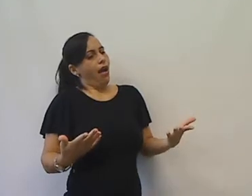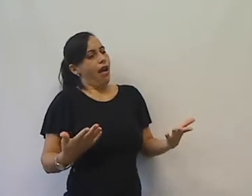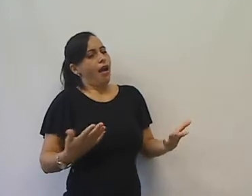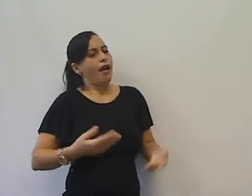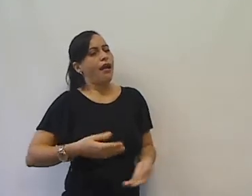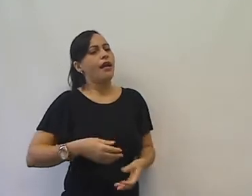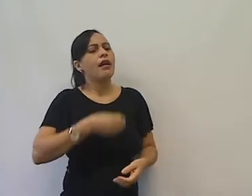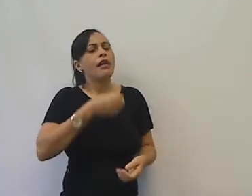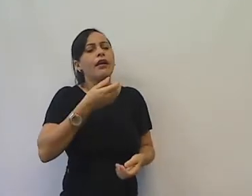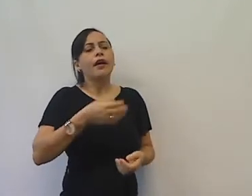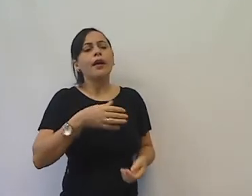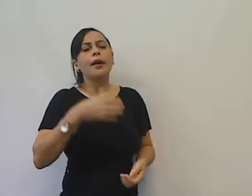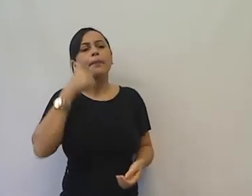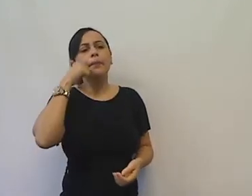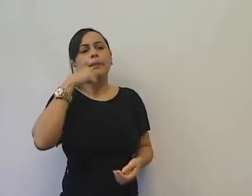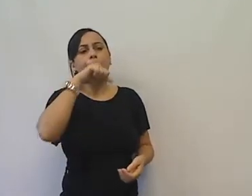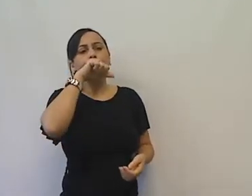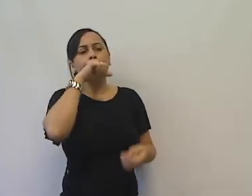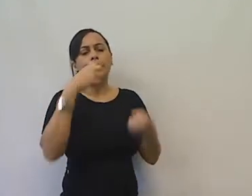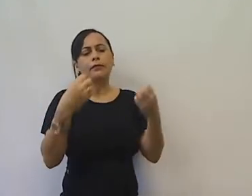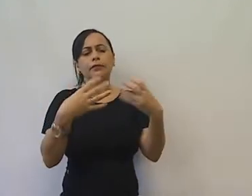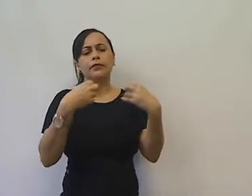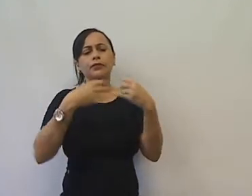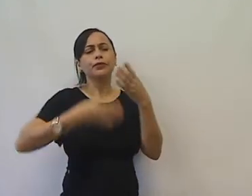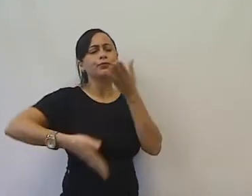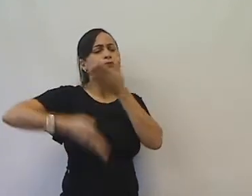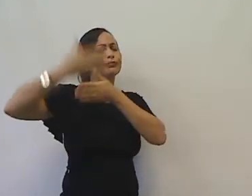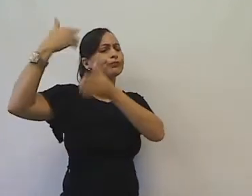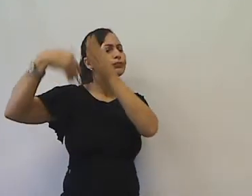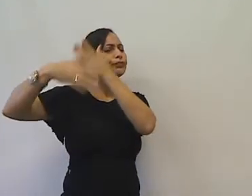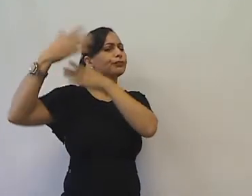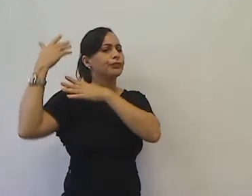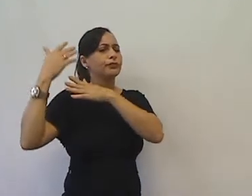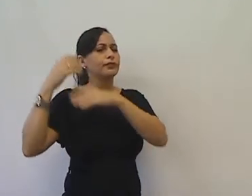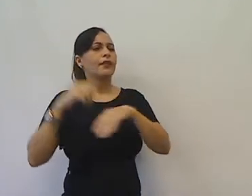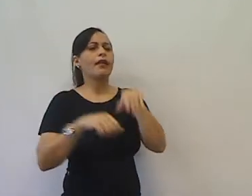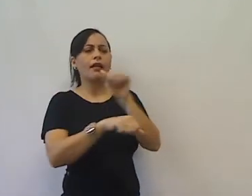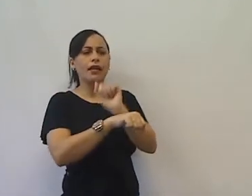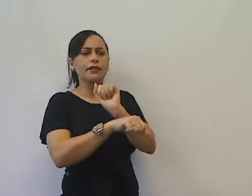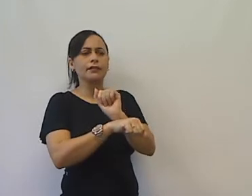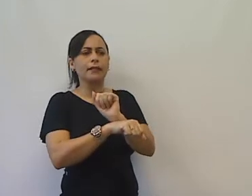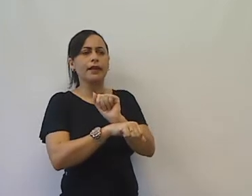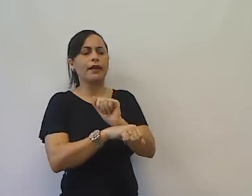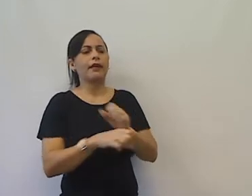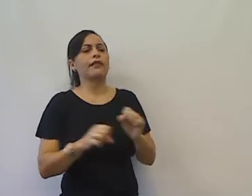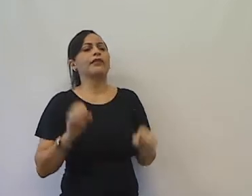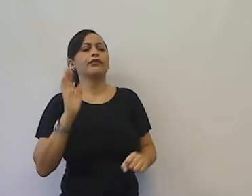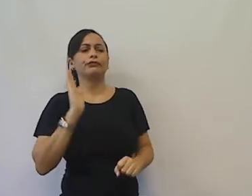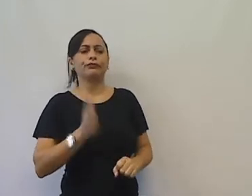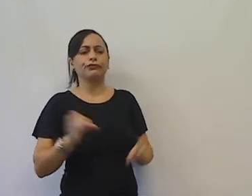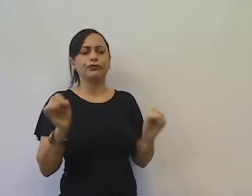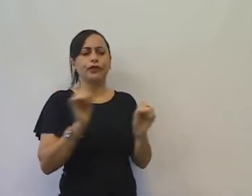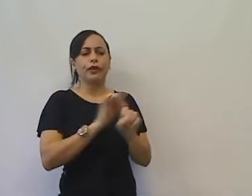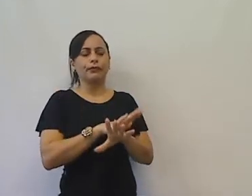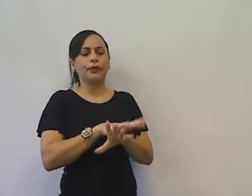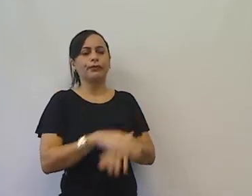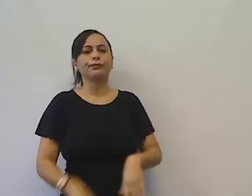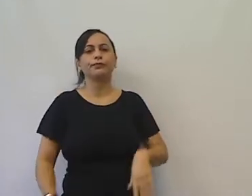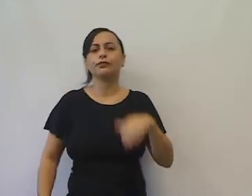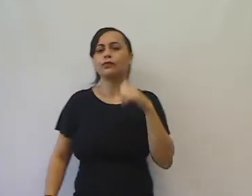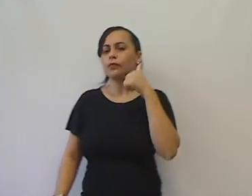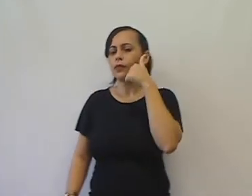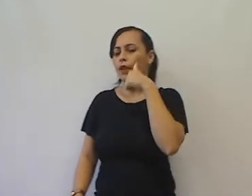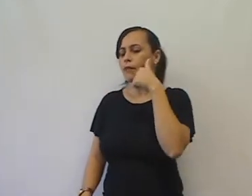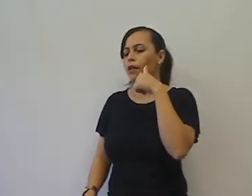pouco, a sopa fica pronta. Dona Agromecilda logo se interessou, pois gostava de comer de graça.